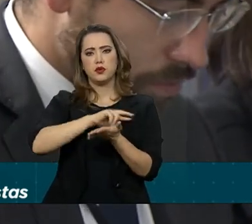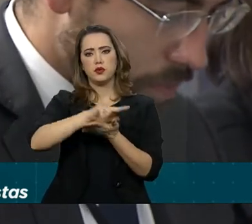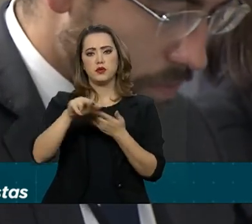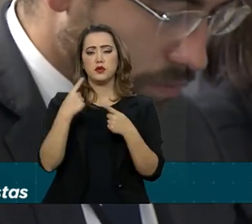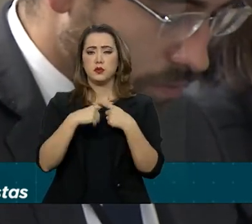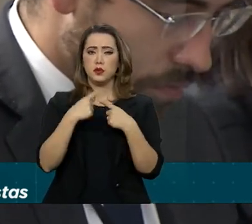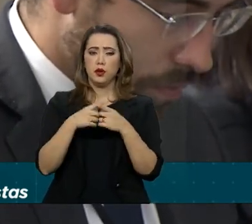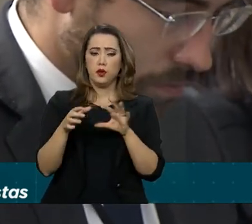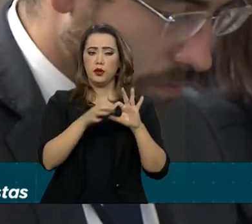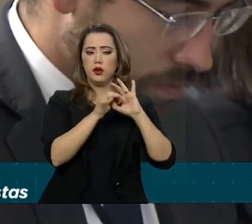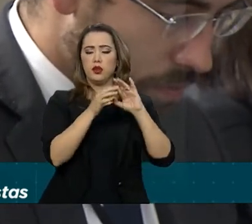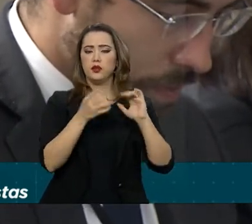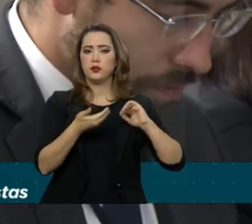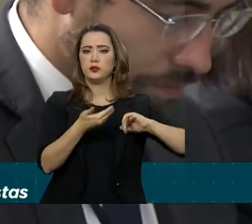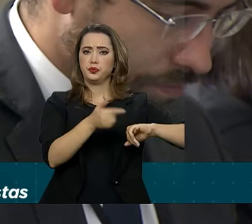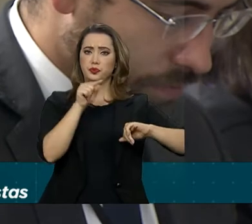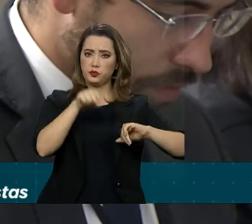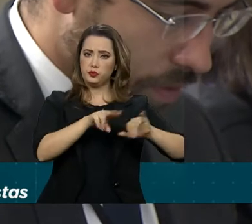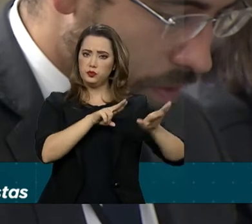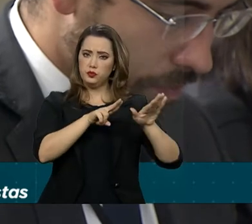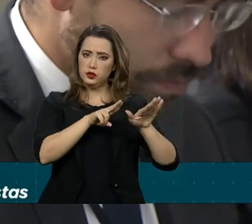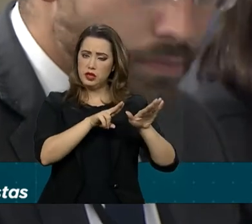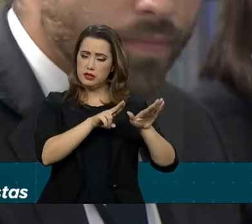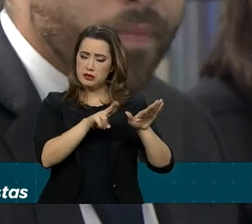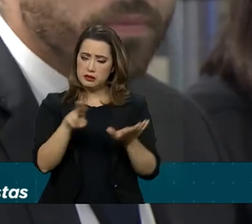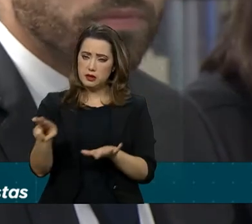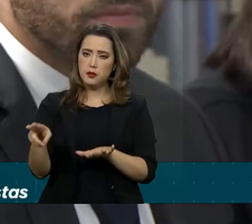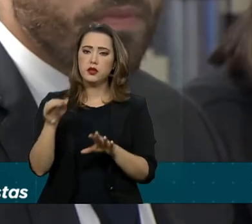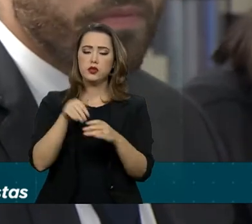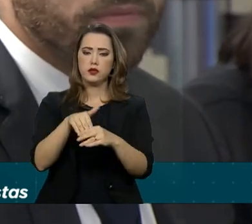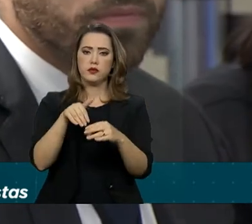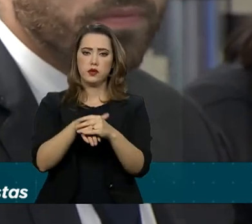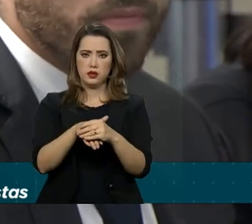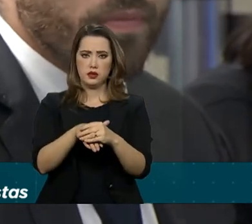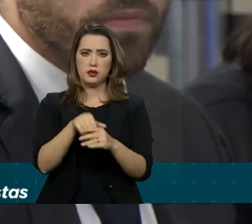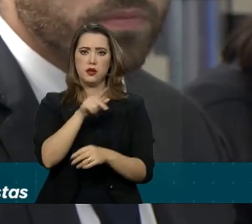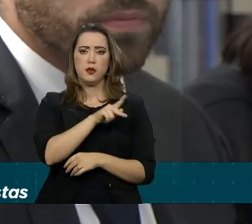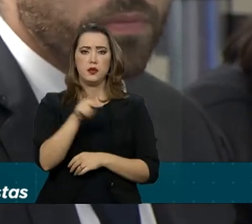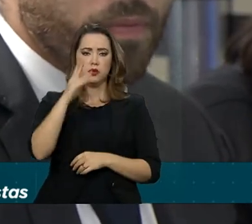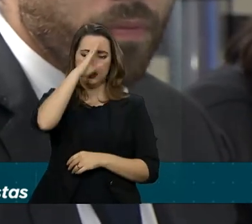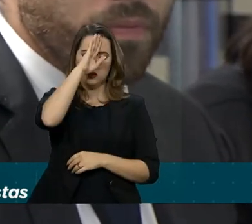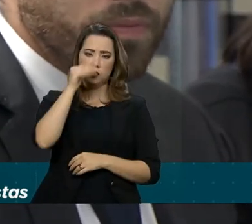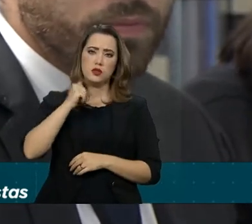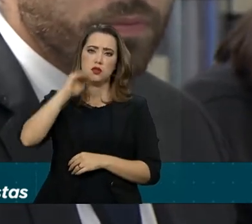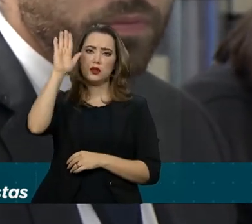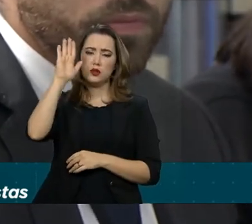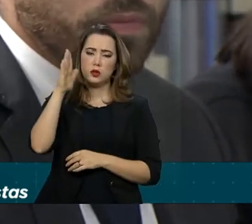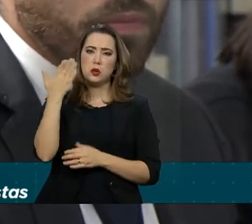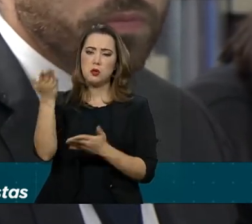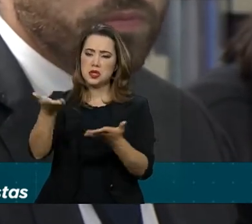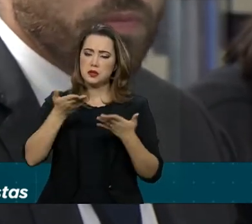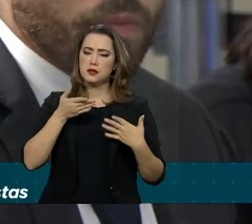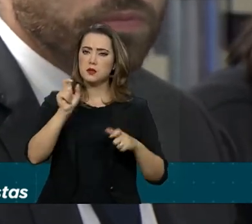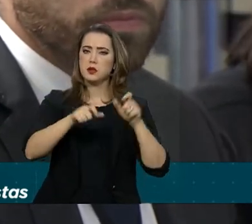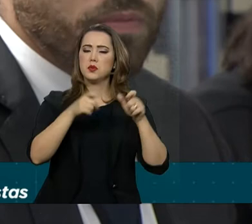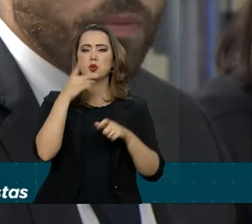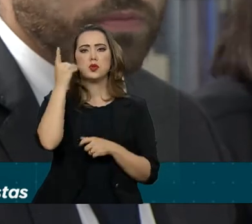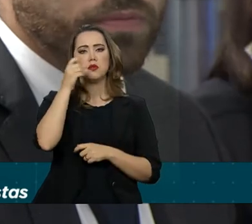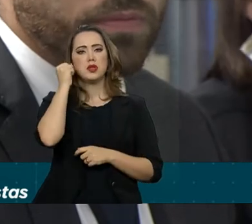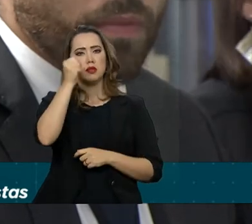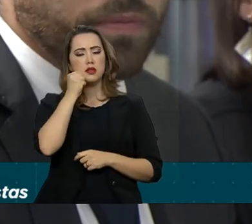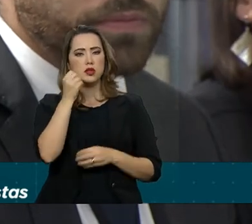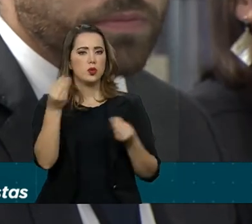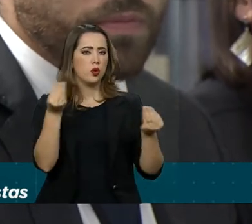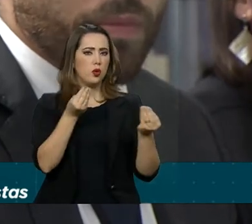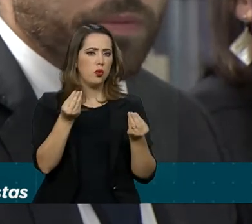relacionamento com os parlamentares. Nessa semana de votação, o presidente deve passar a receber mais parlamentares? Vai ter tempo para isso? Queria saber. Só entender